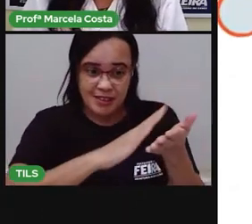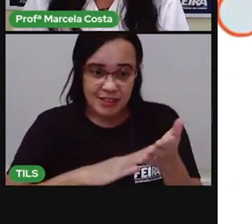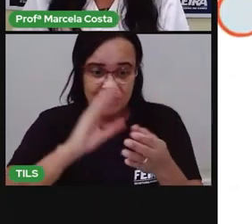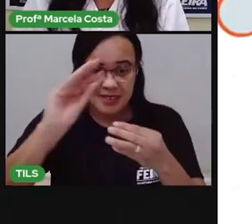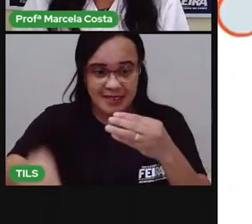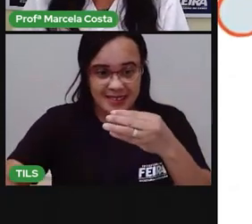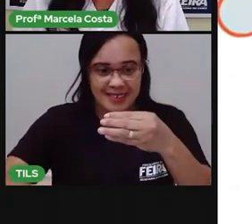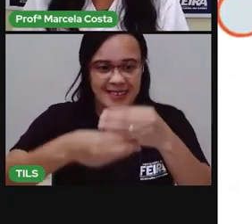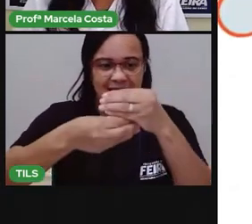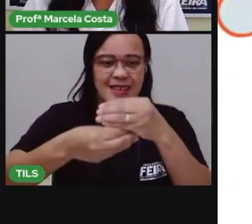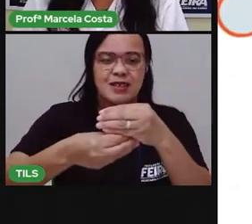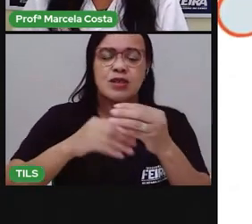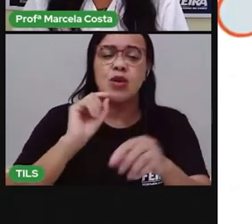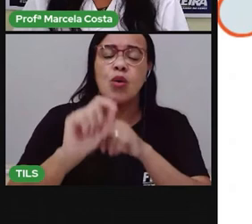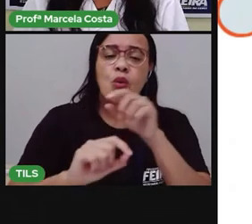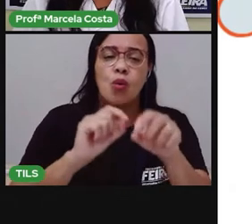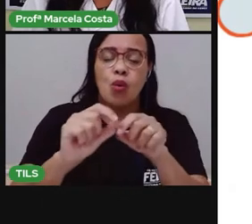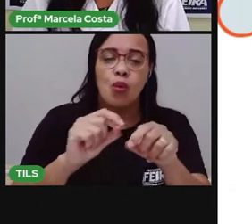complementar.